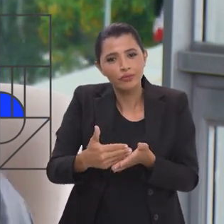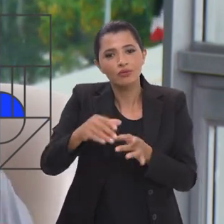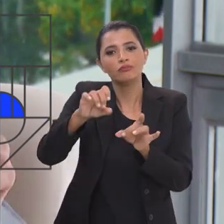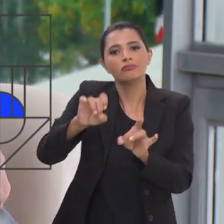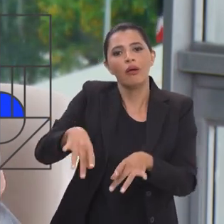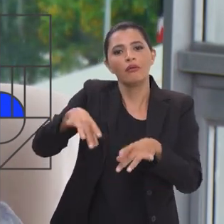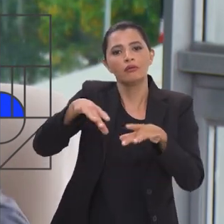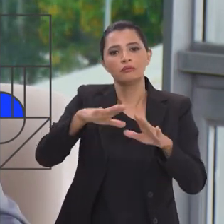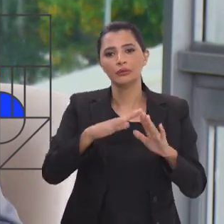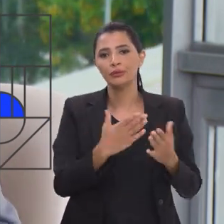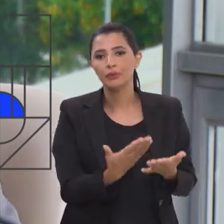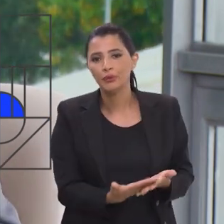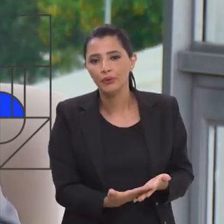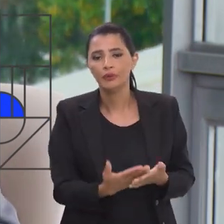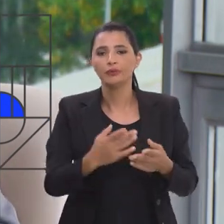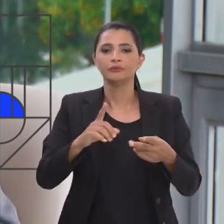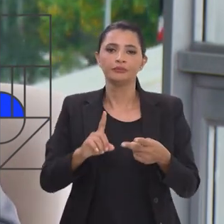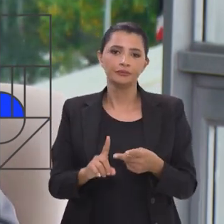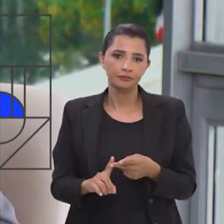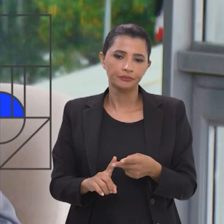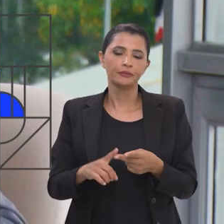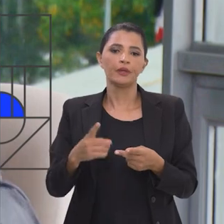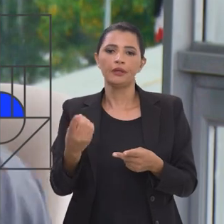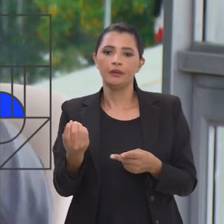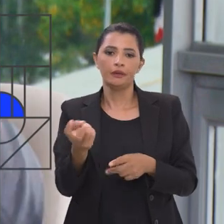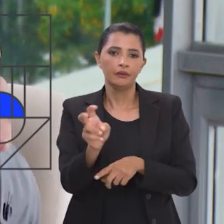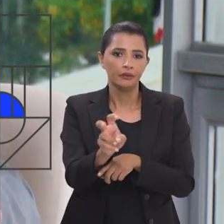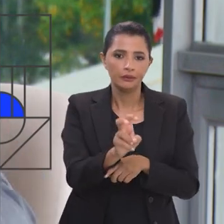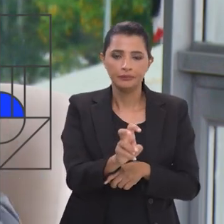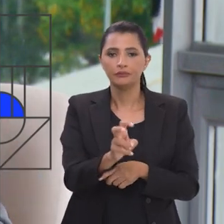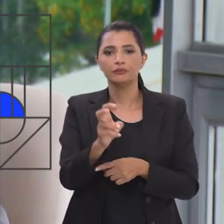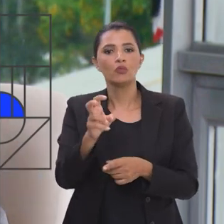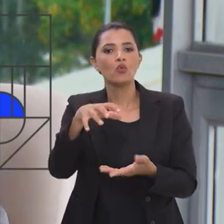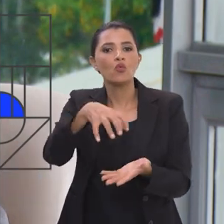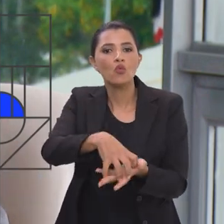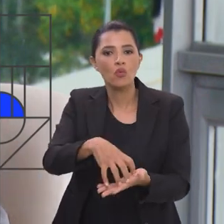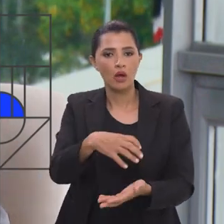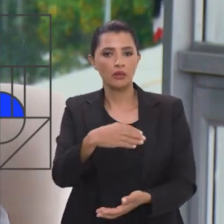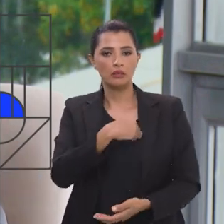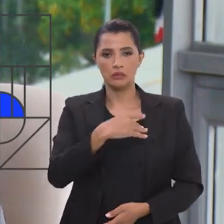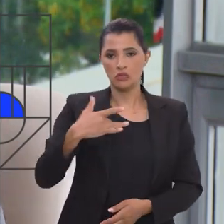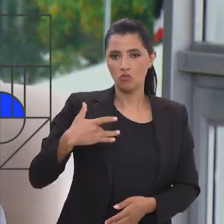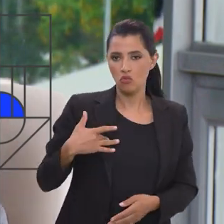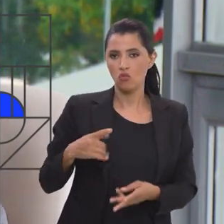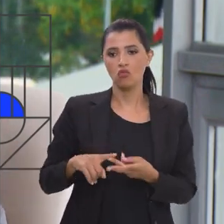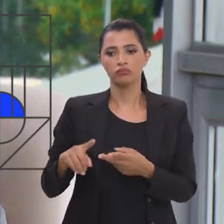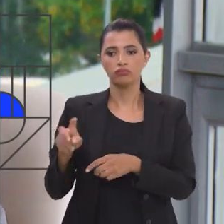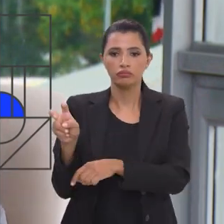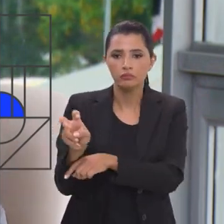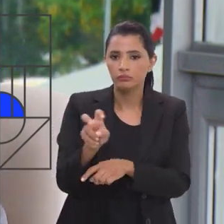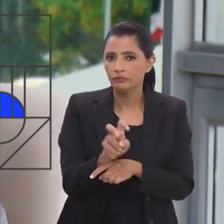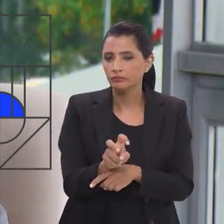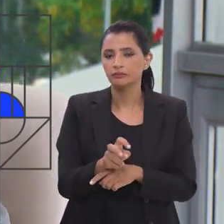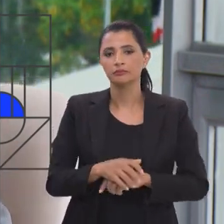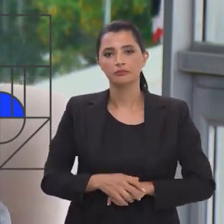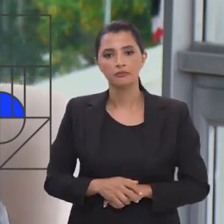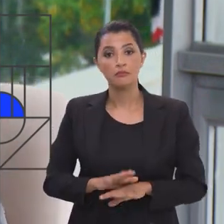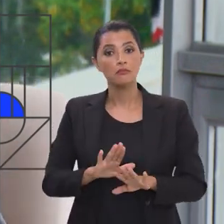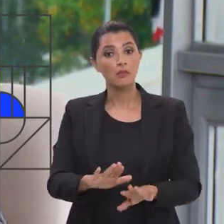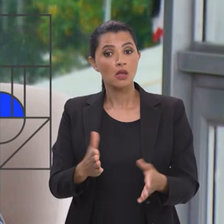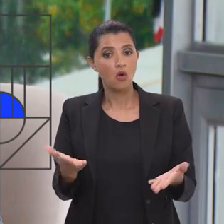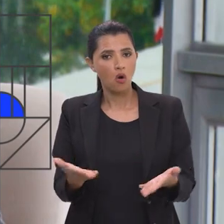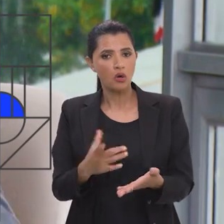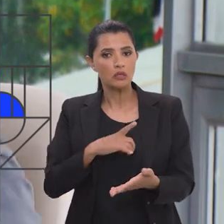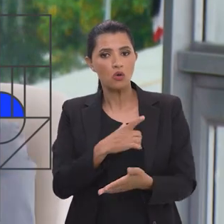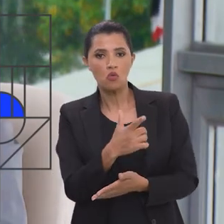abandonadas, uma escola, né, para a infância, comunidade de saúde, creches, agora